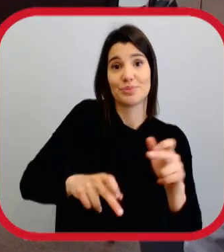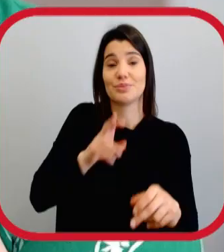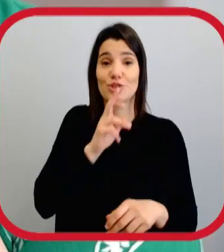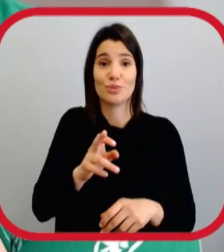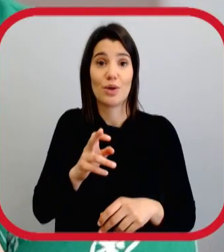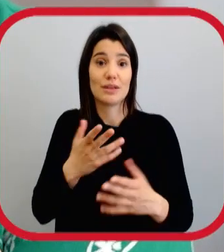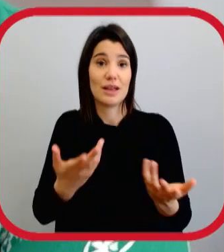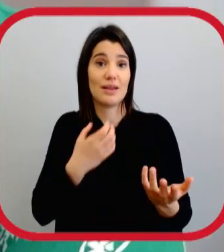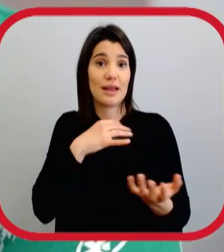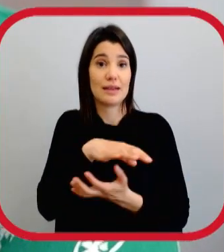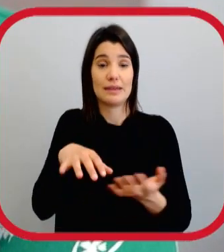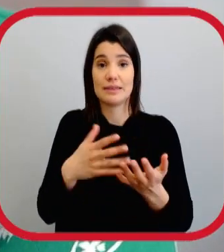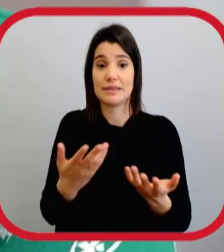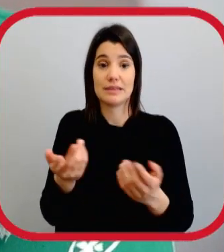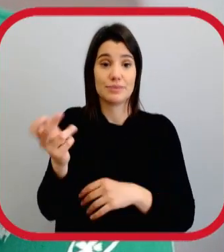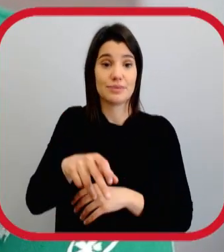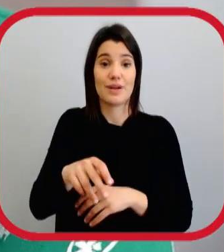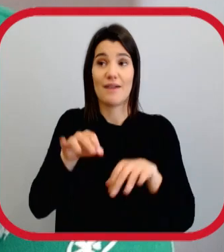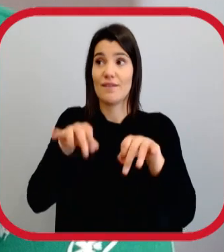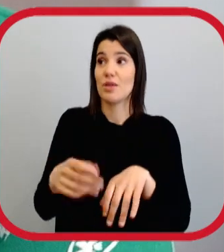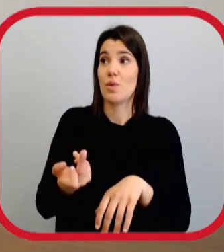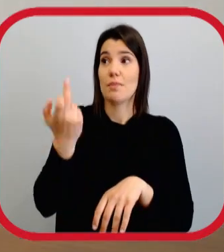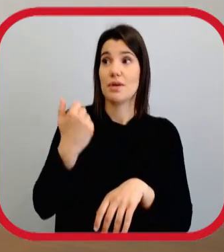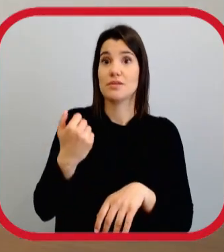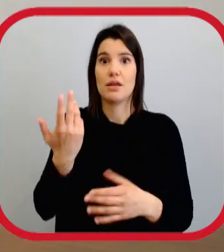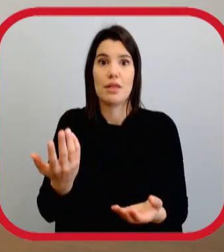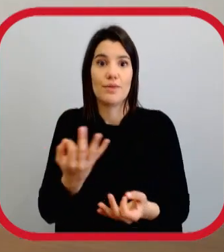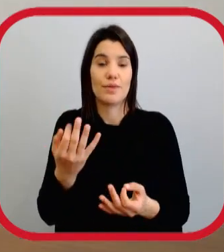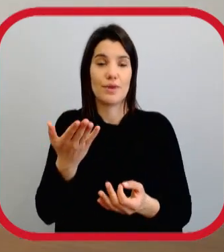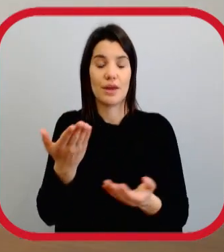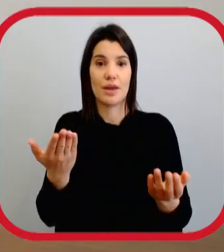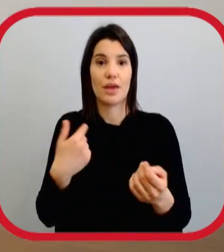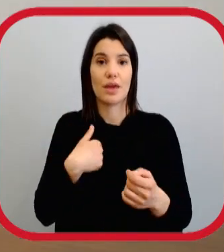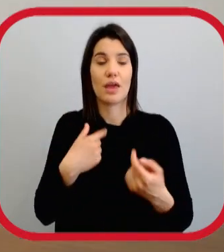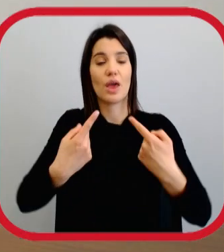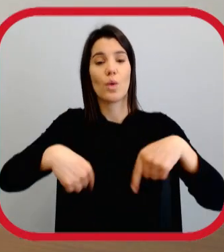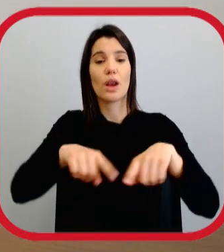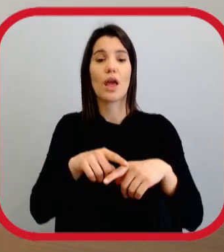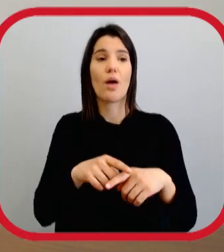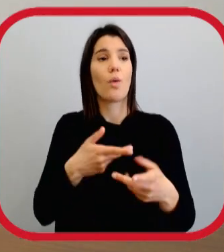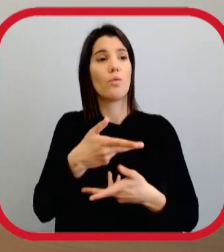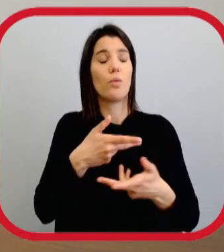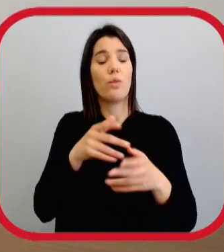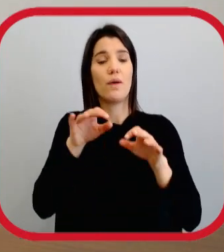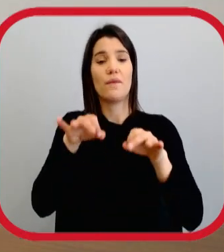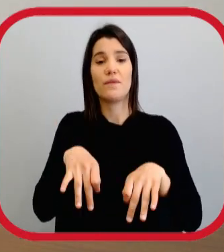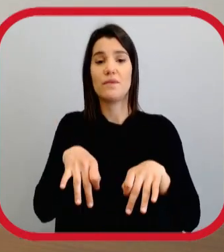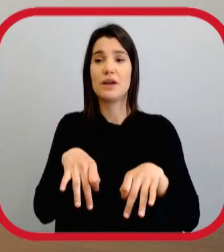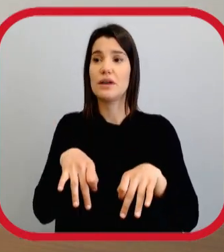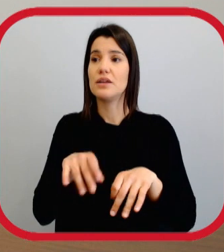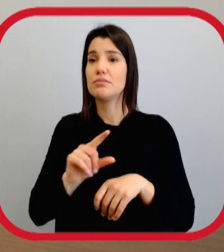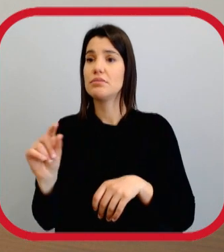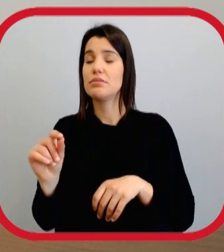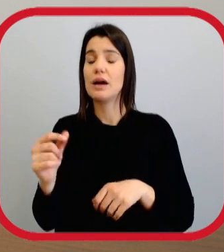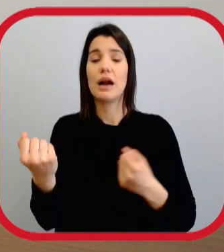aparecem. Basta aparecer uma crise, ainda me lembro, no final do ano passado, estava a sair de uma reunião com um cliente,